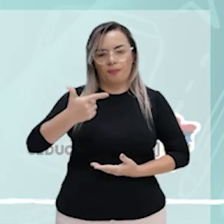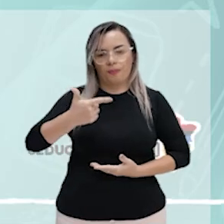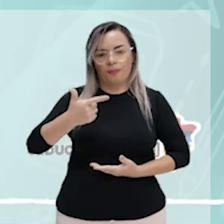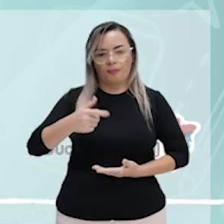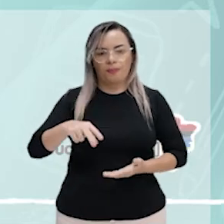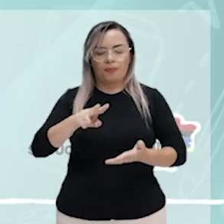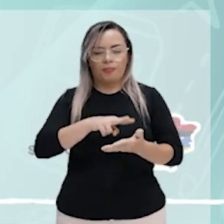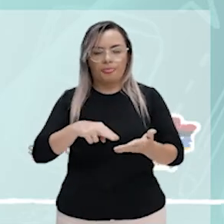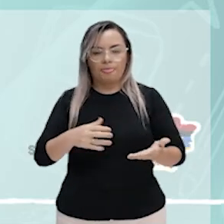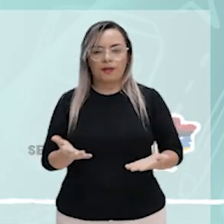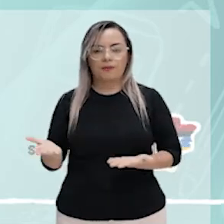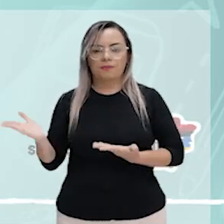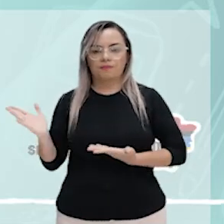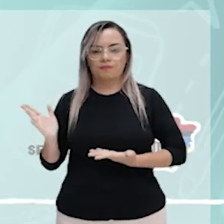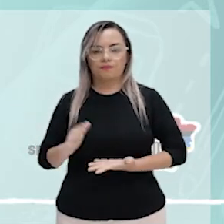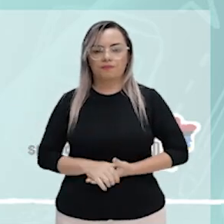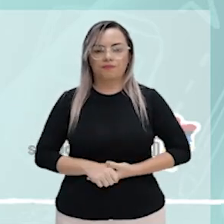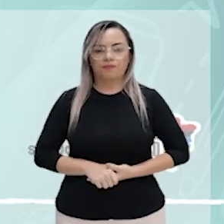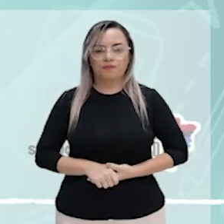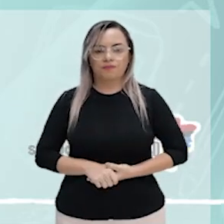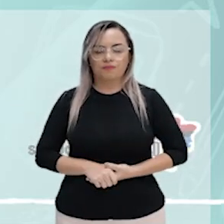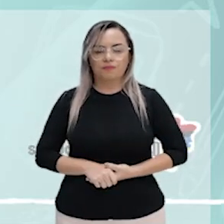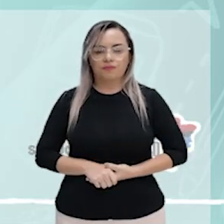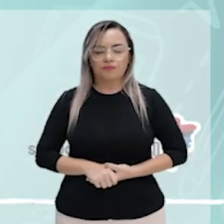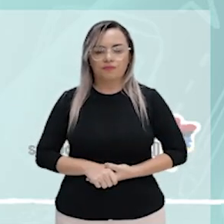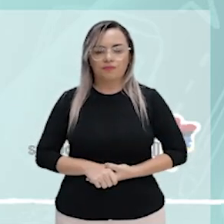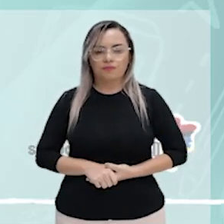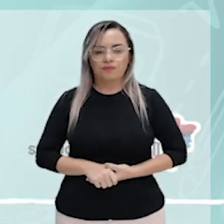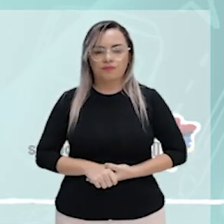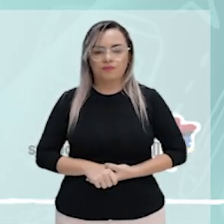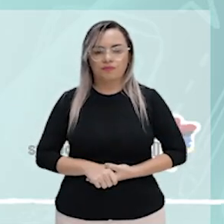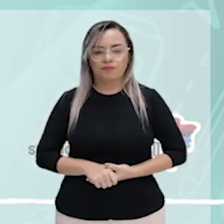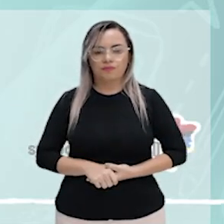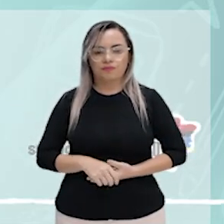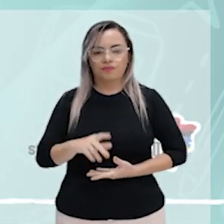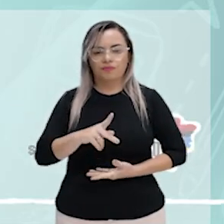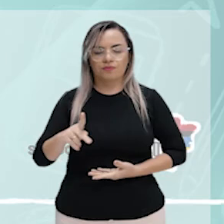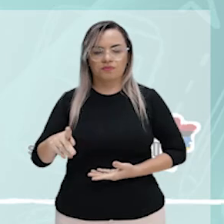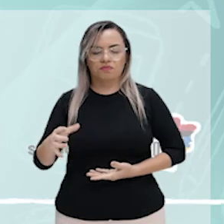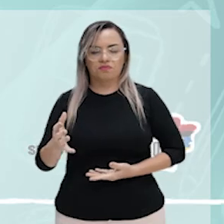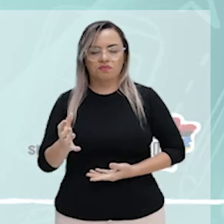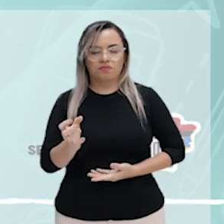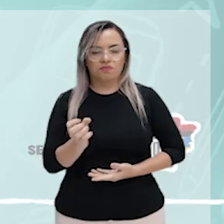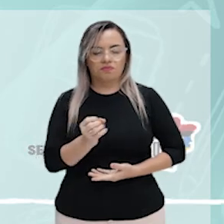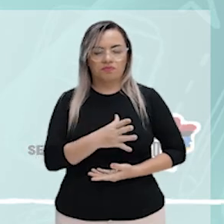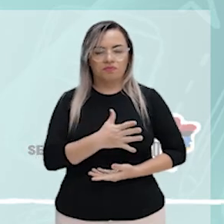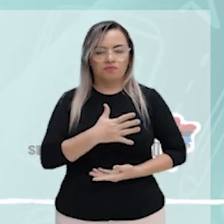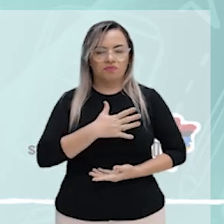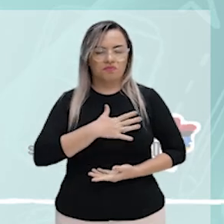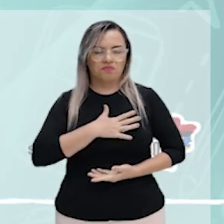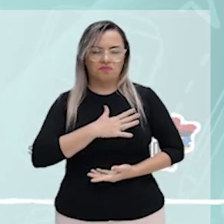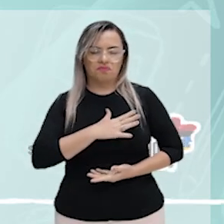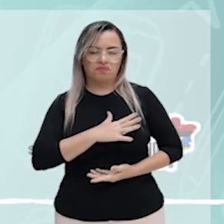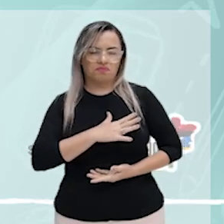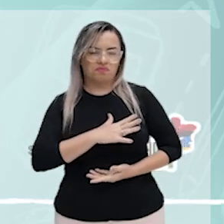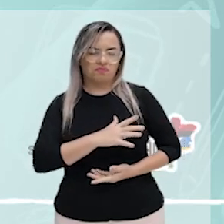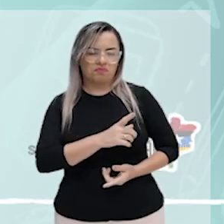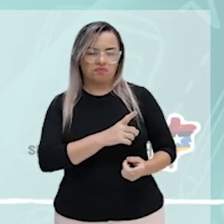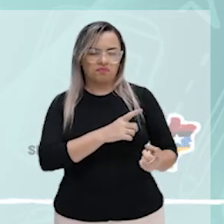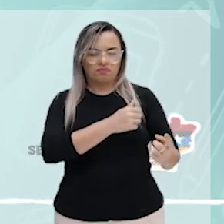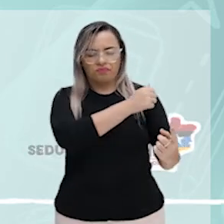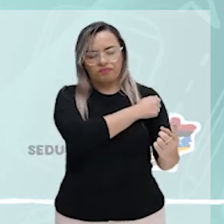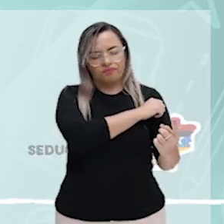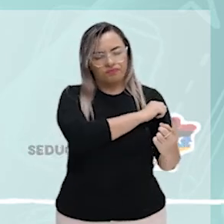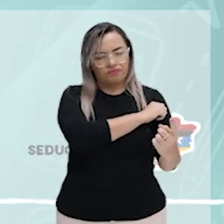mudança de significado. Explica o significado das frases abaixo. A professora nova não agradou aos alunos, e a